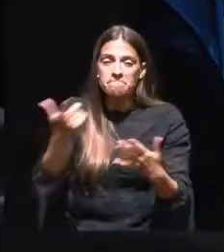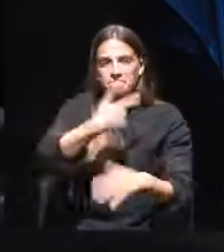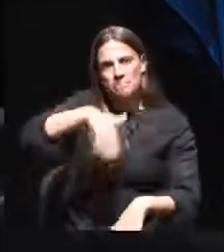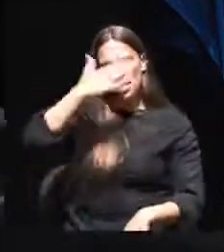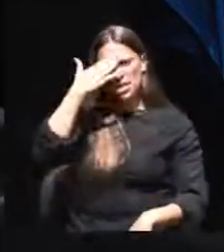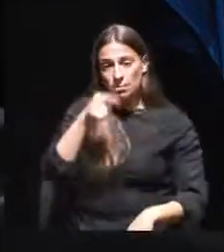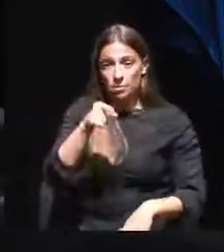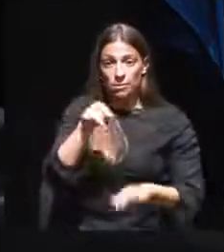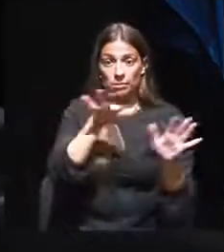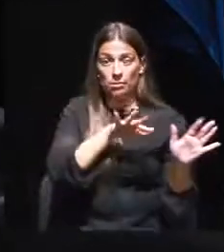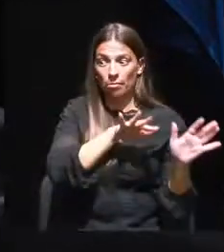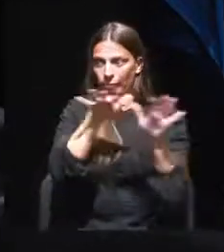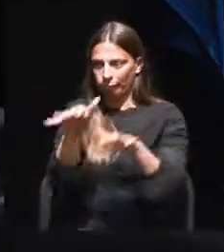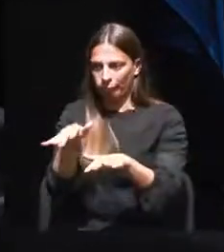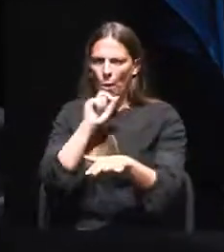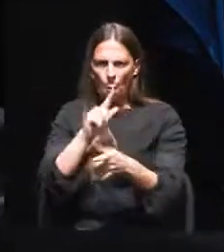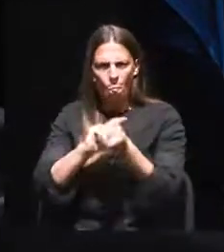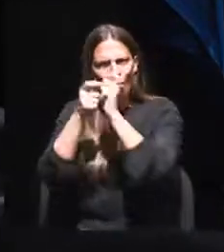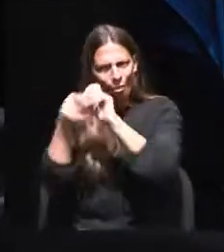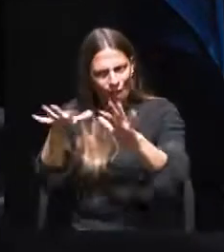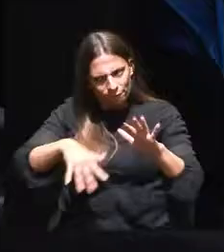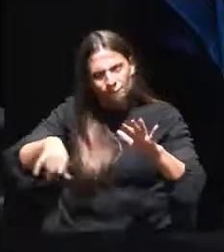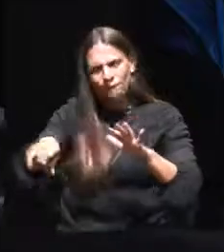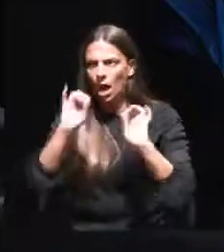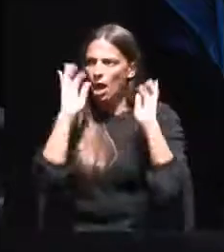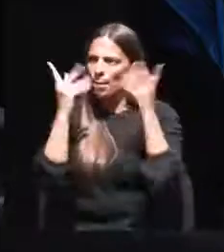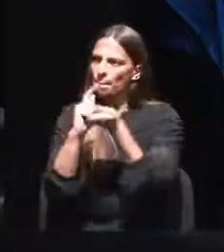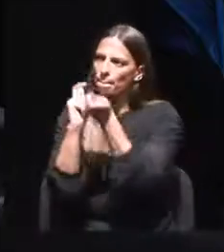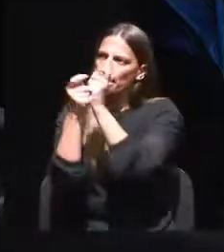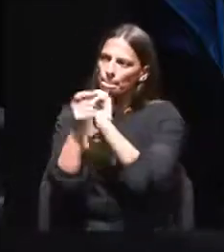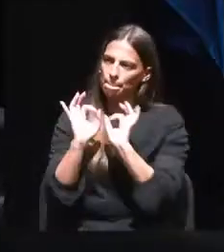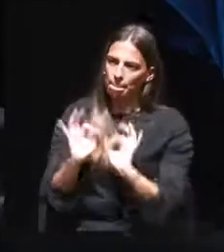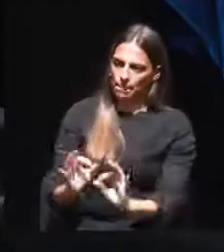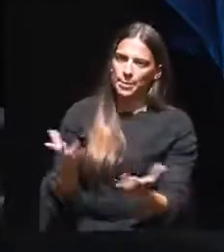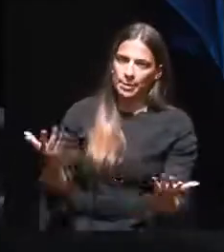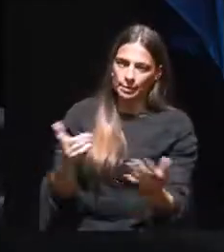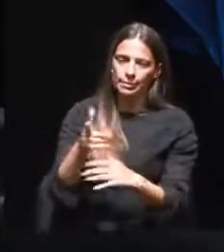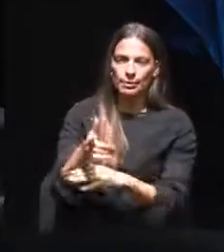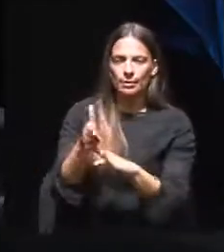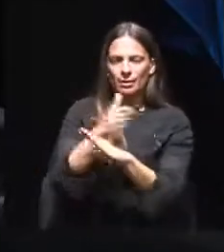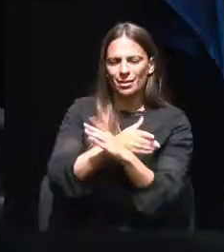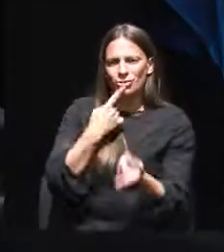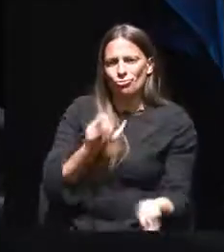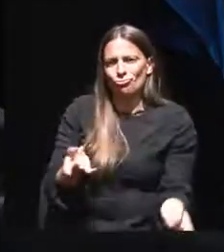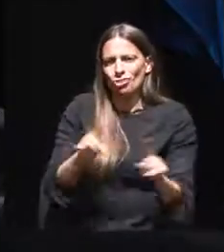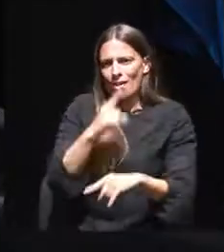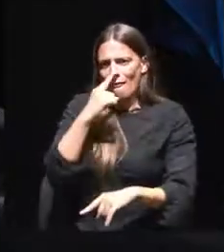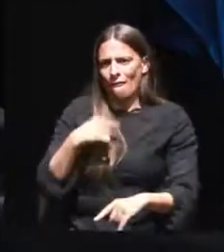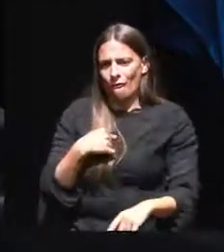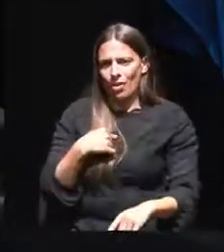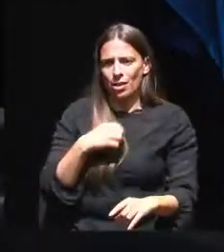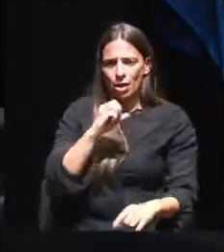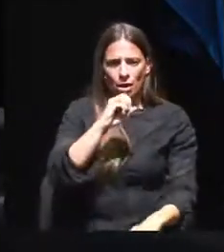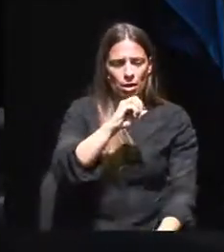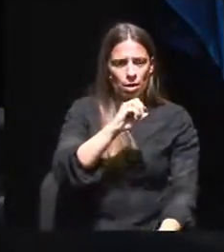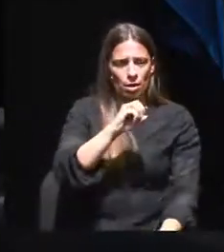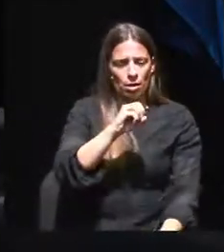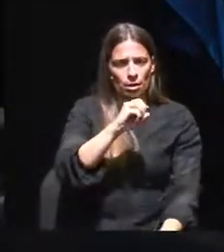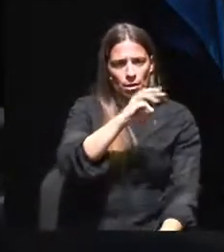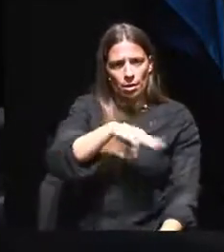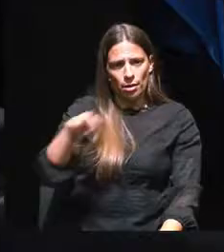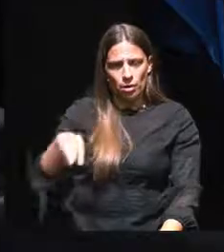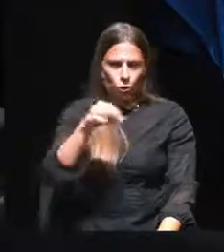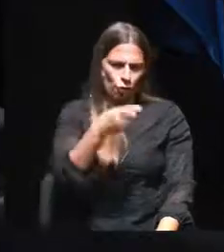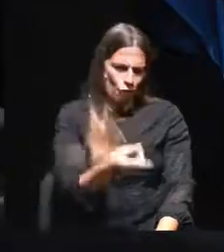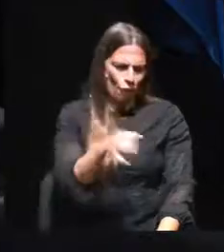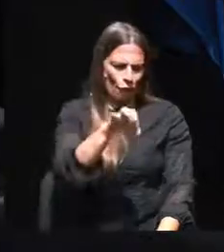a oportunidade para a necessária requalificação ambiental e urbanística, não repetindo os erros da Expo 98, em